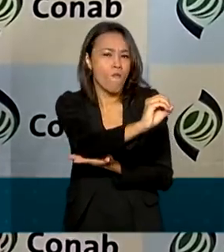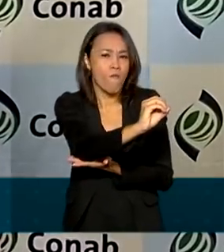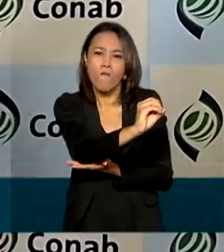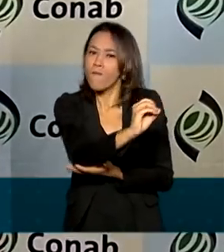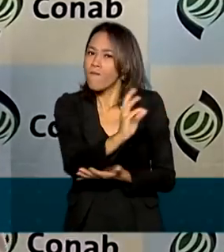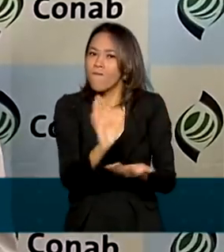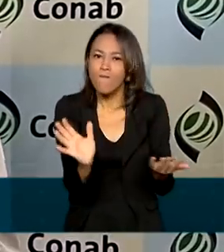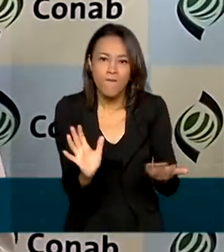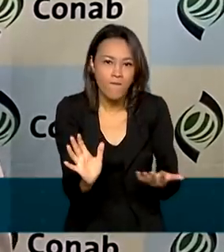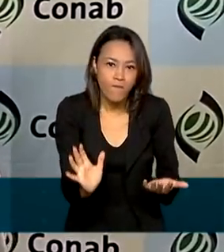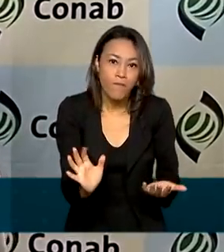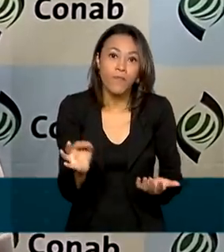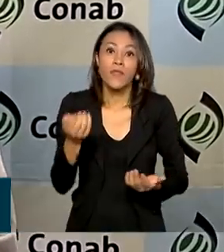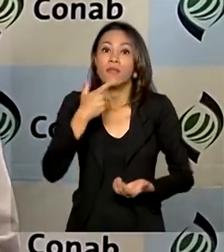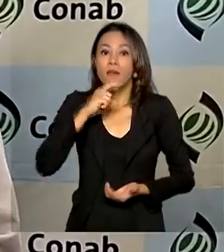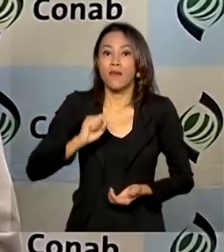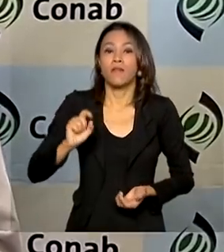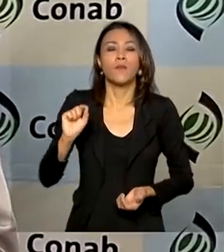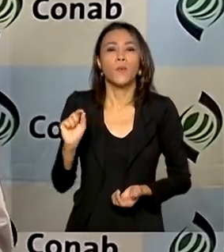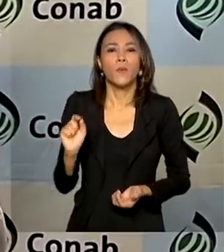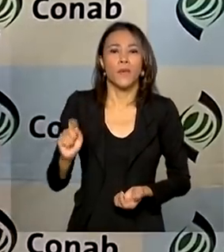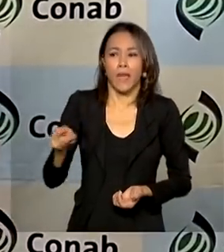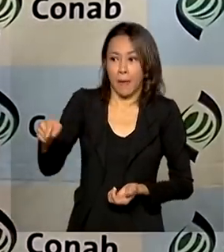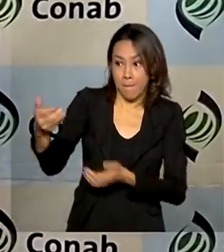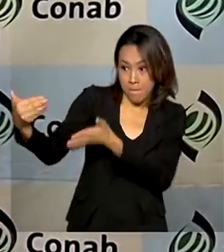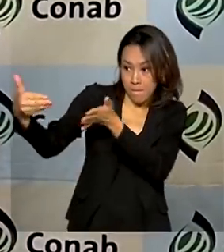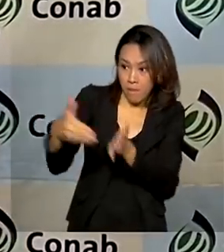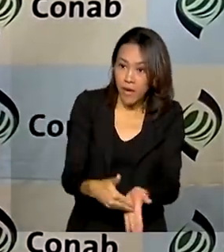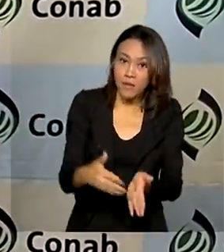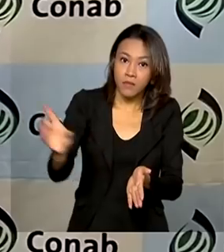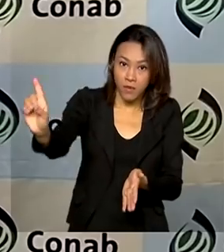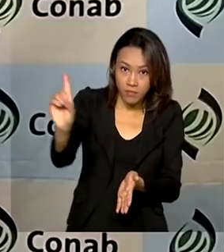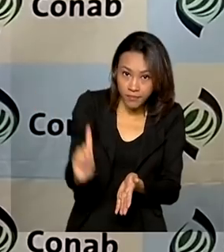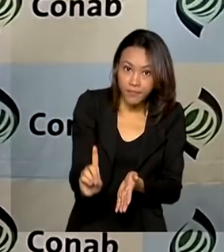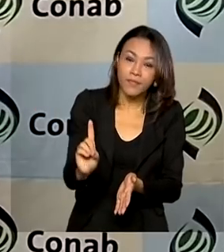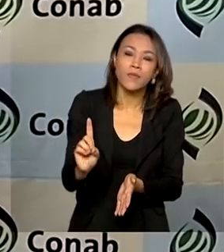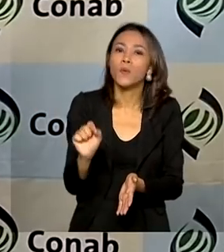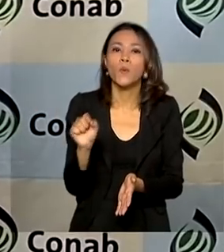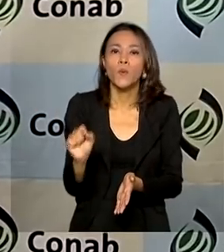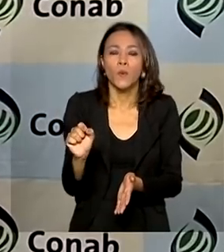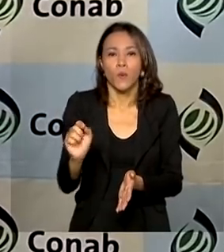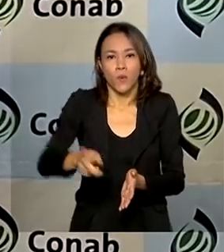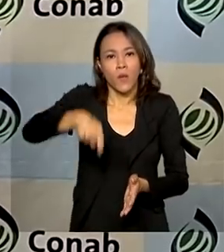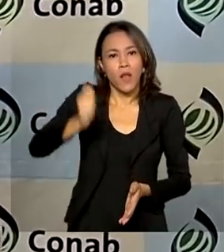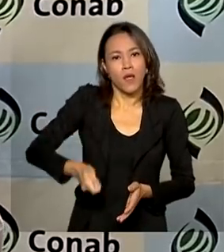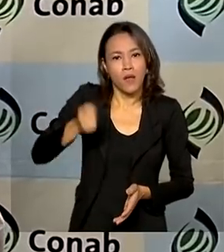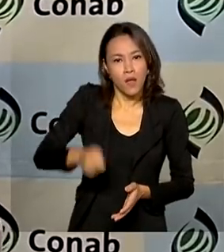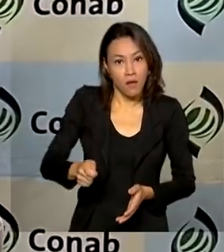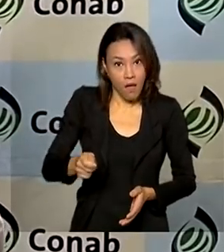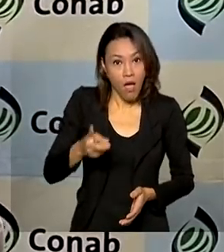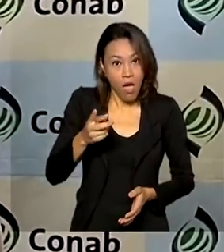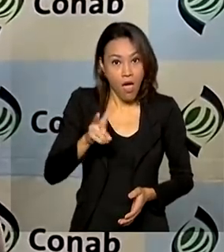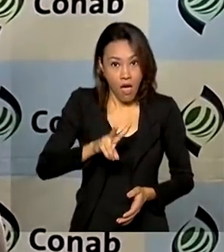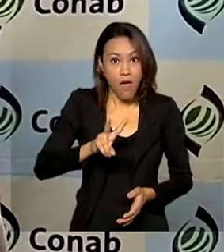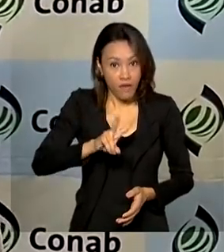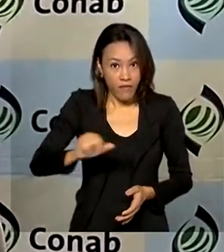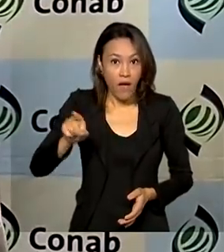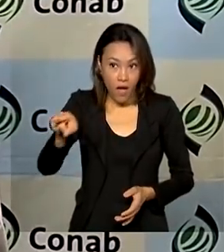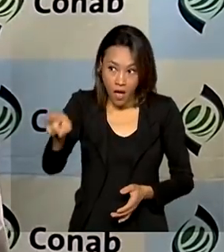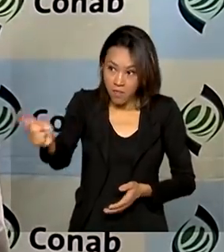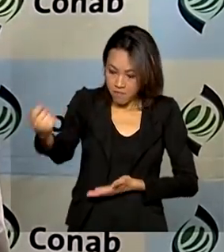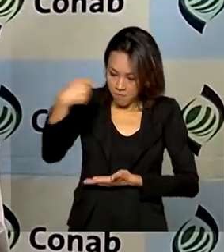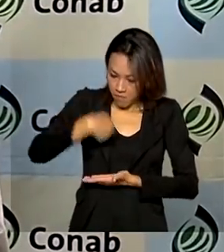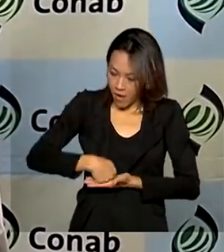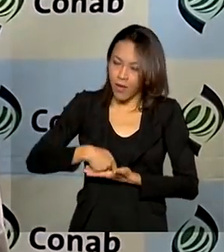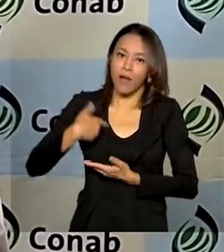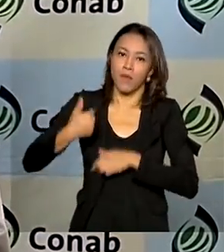arrematando, quem está participando do leilão é quem vai remunerar a Conab